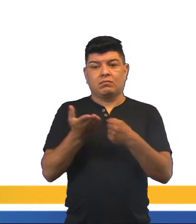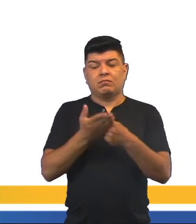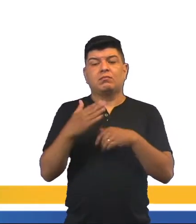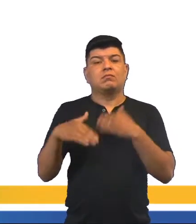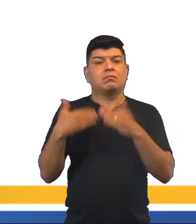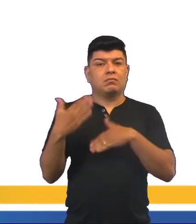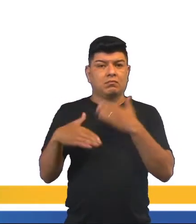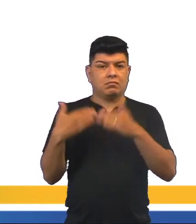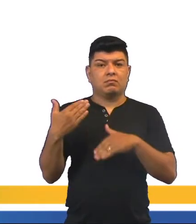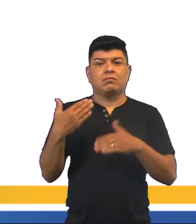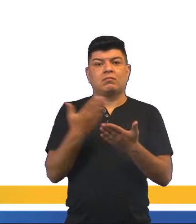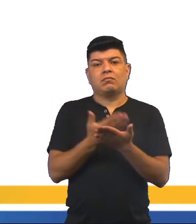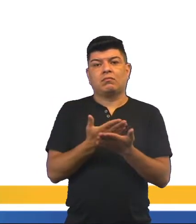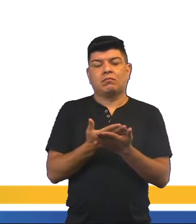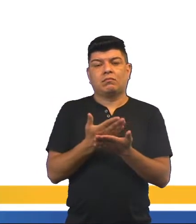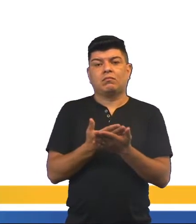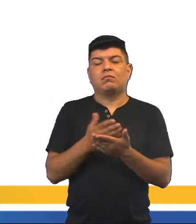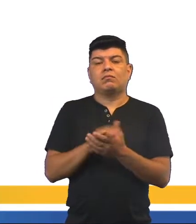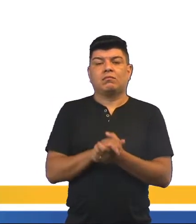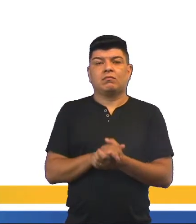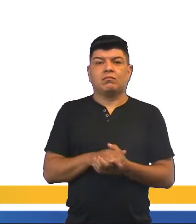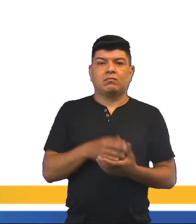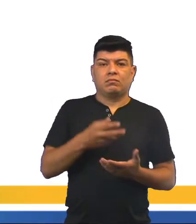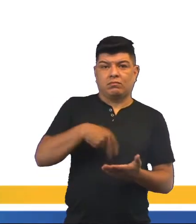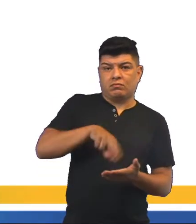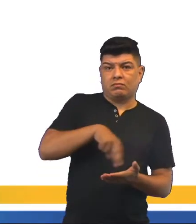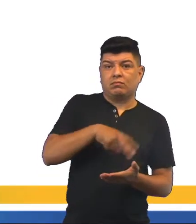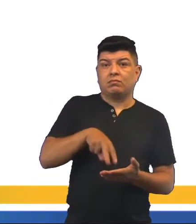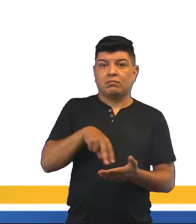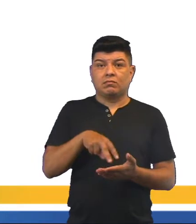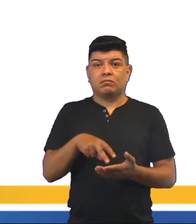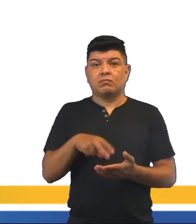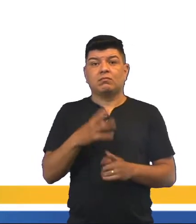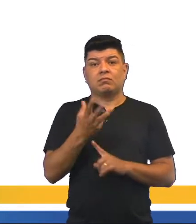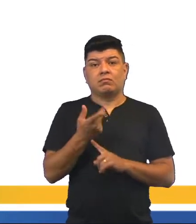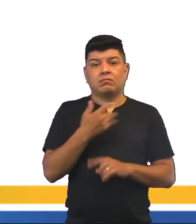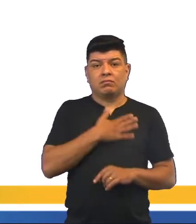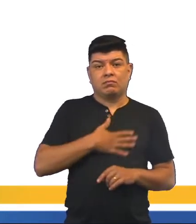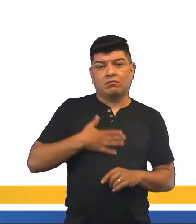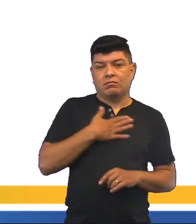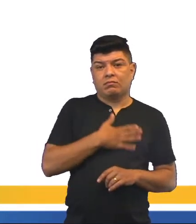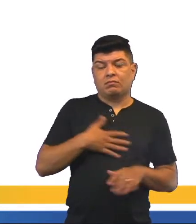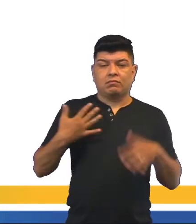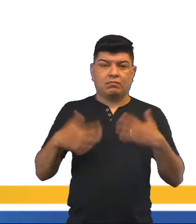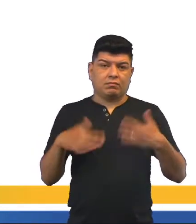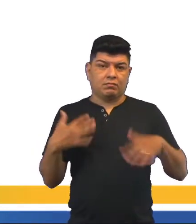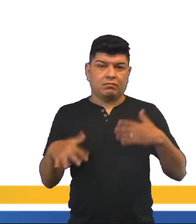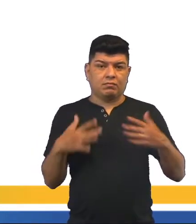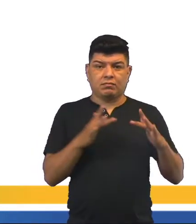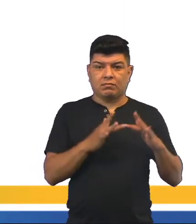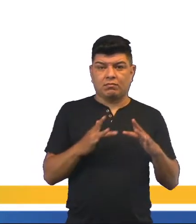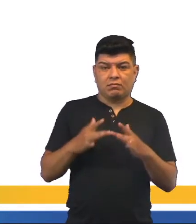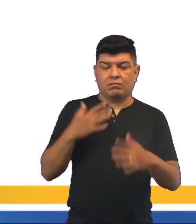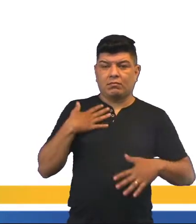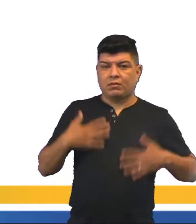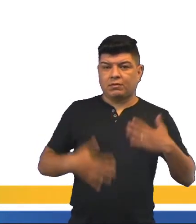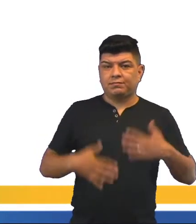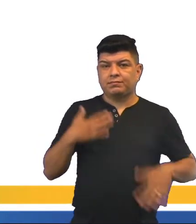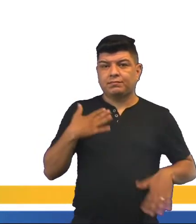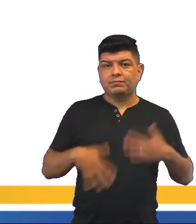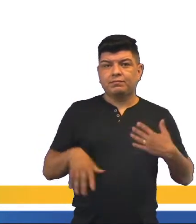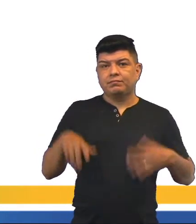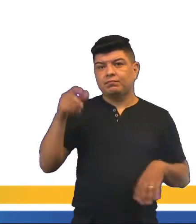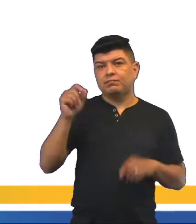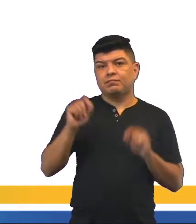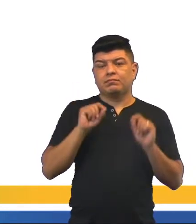processo da dança, né? E da arte, onde o prazer pelo movimento e pela interação do corpo e